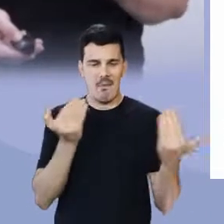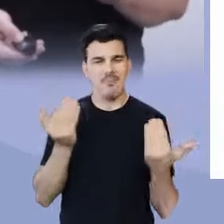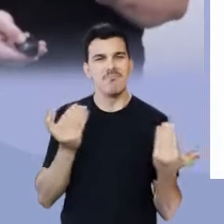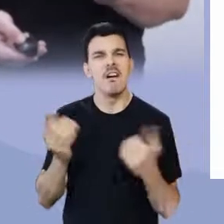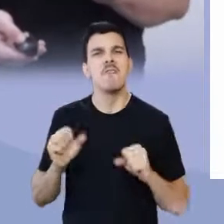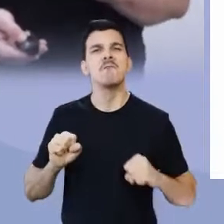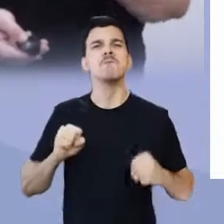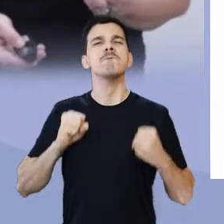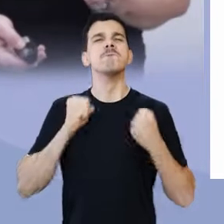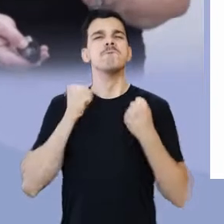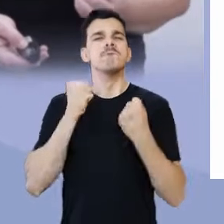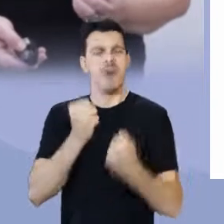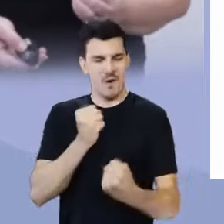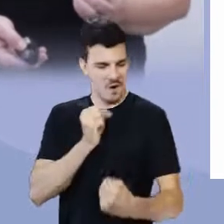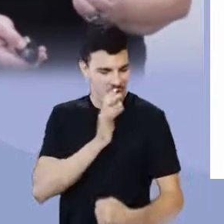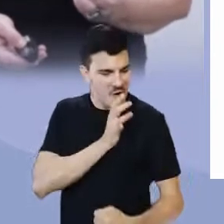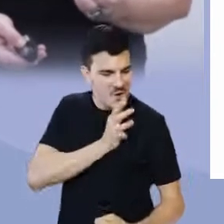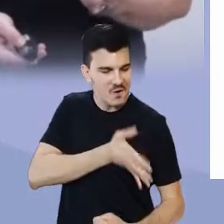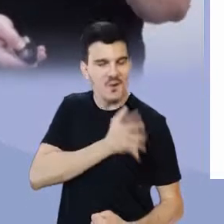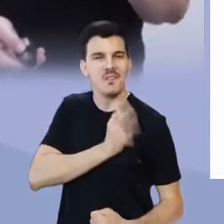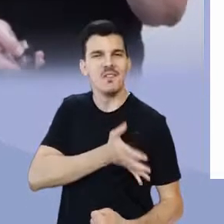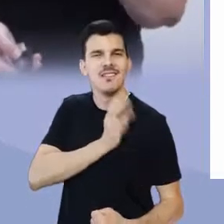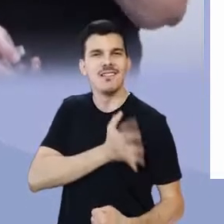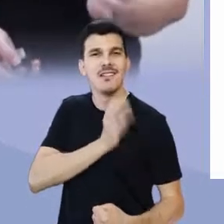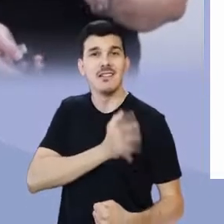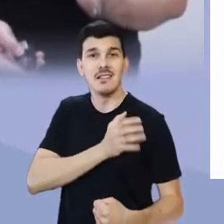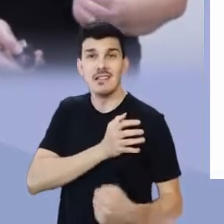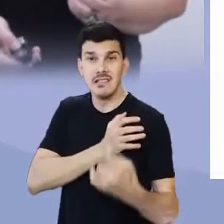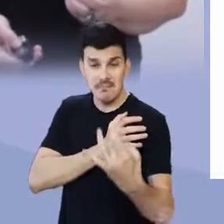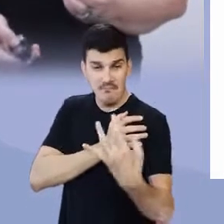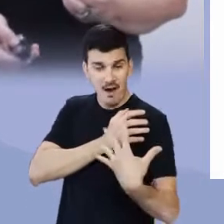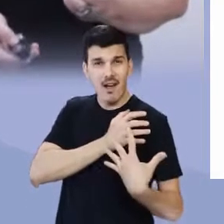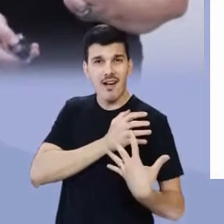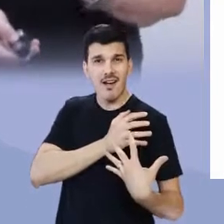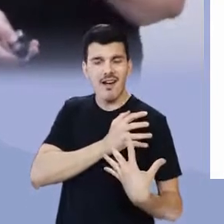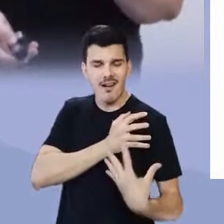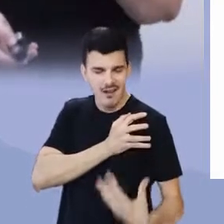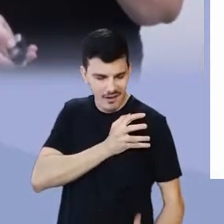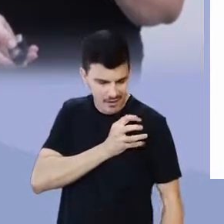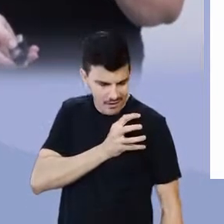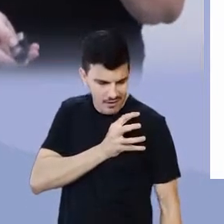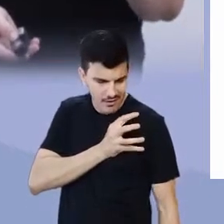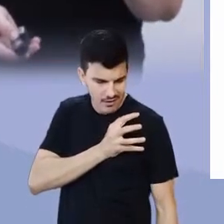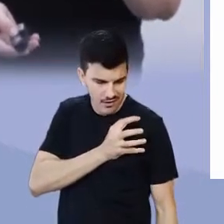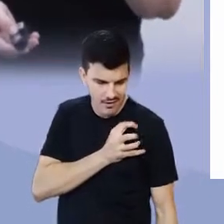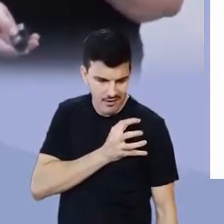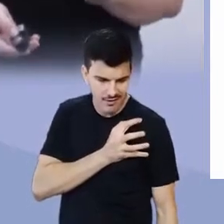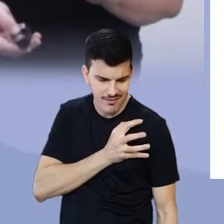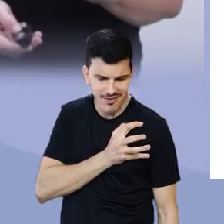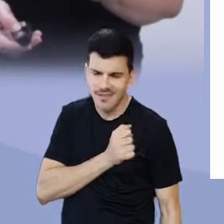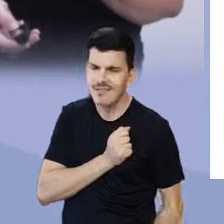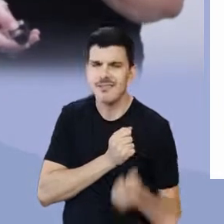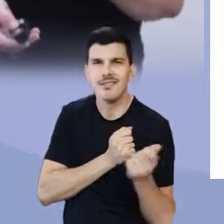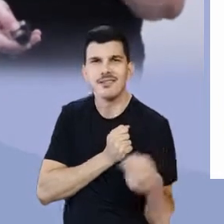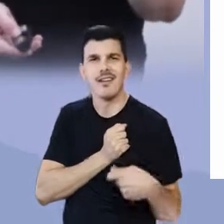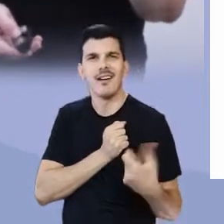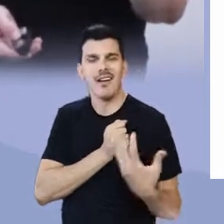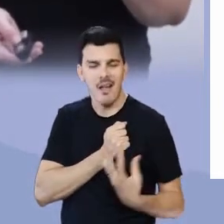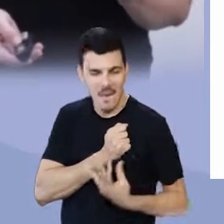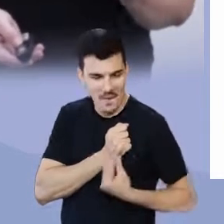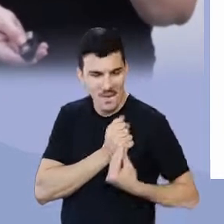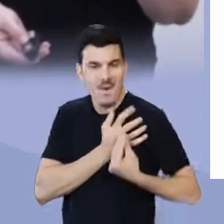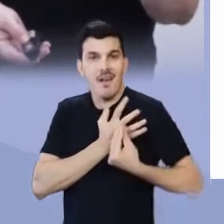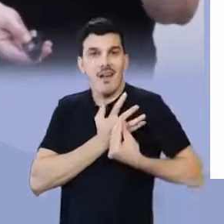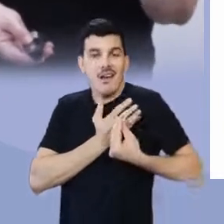resistência de um coração quando abandonado por outro e nem pode aquilatar da